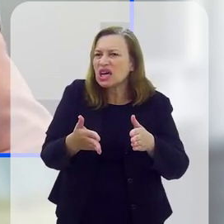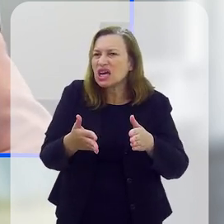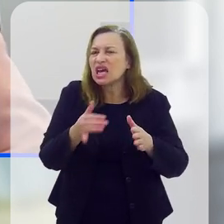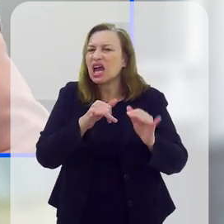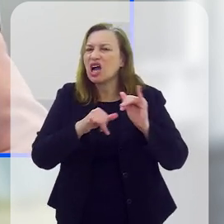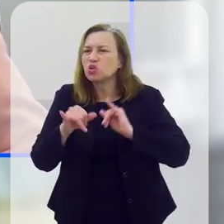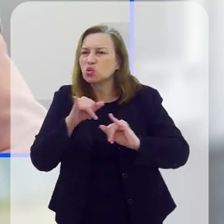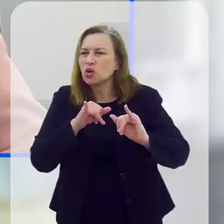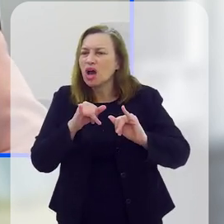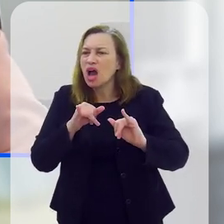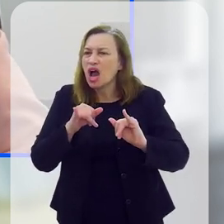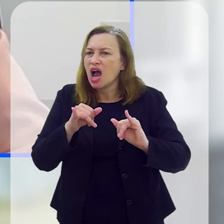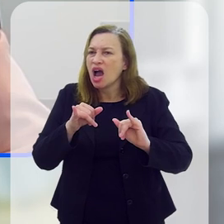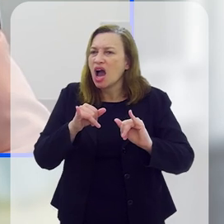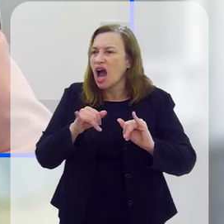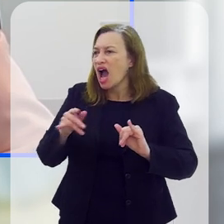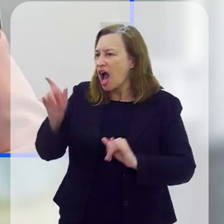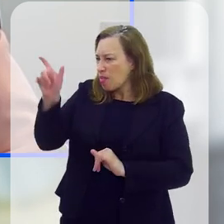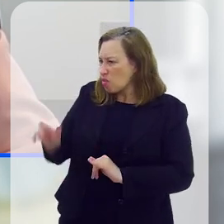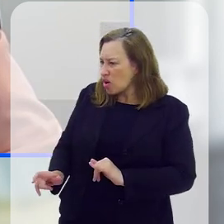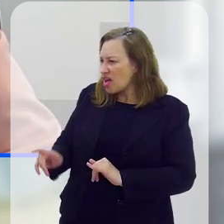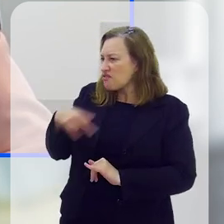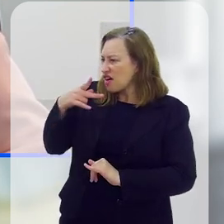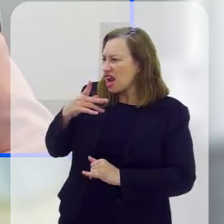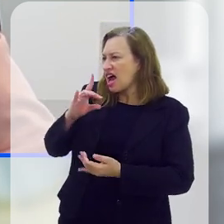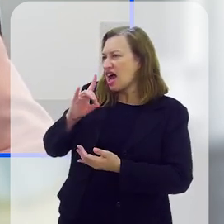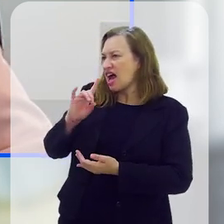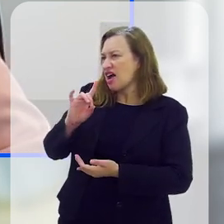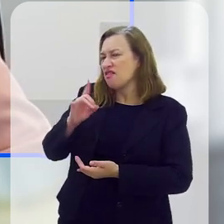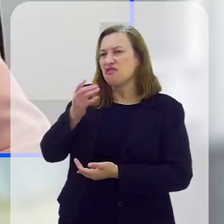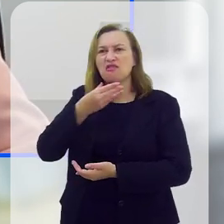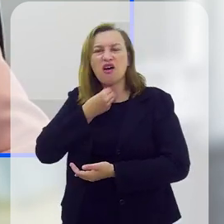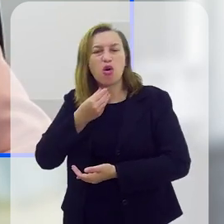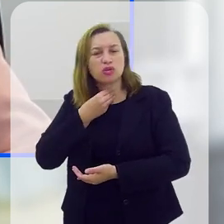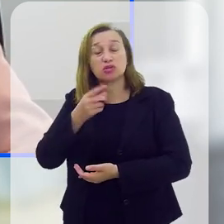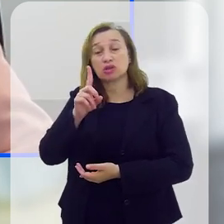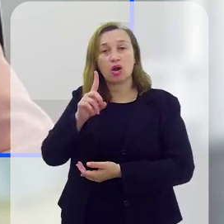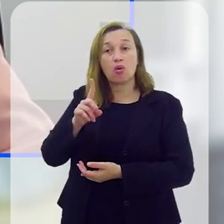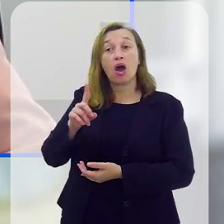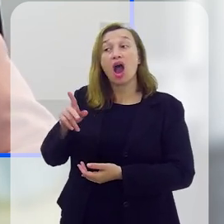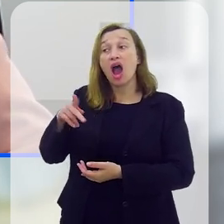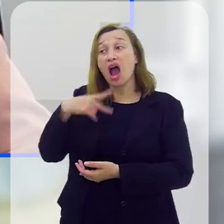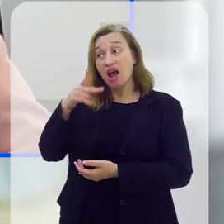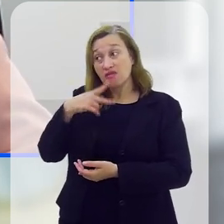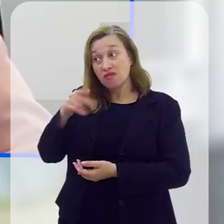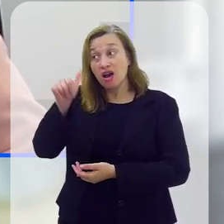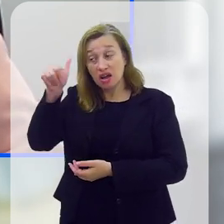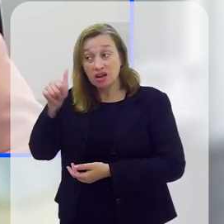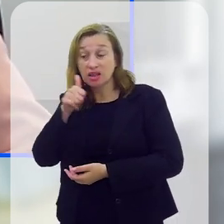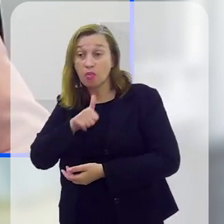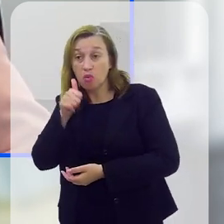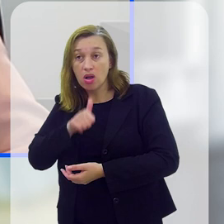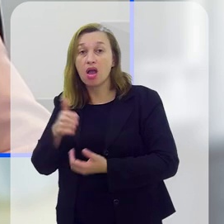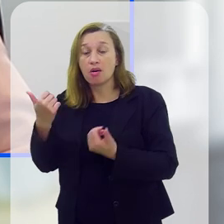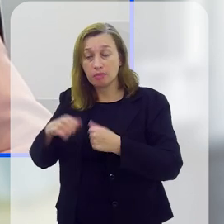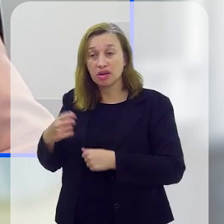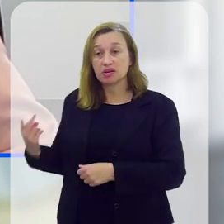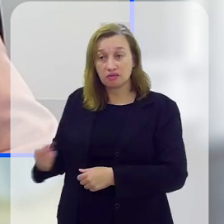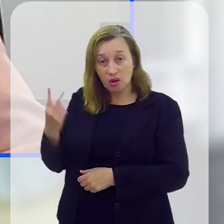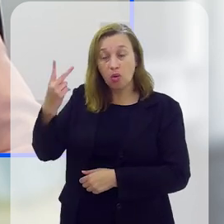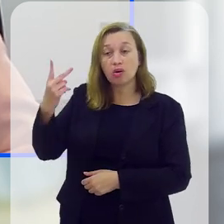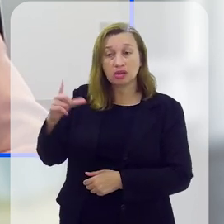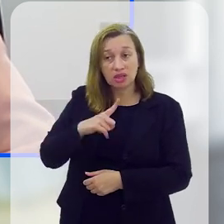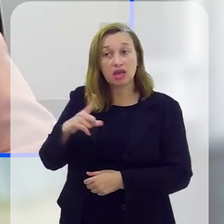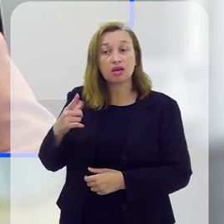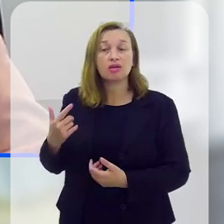hipótese, né, de que a notícia que a mulher possa estar dando pode não ser verdadeira. Pelo contrário, a palavra da mulher tem